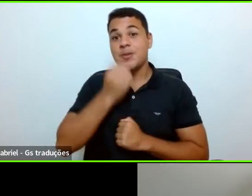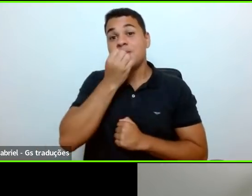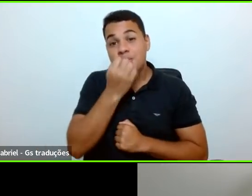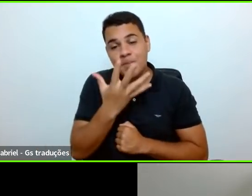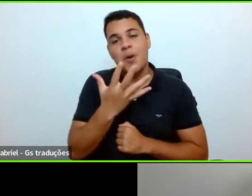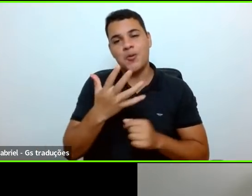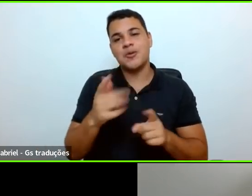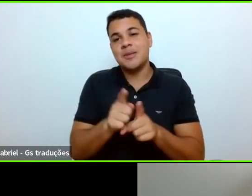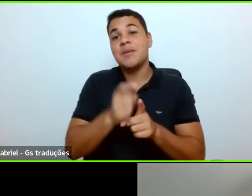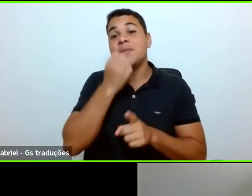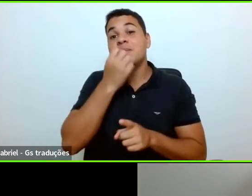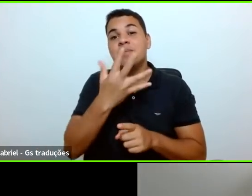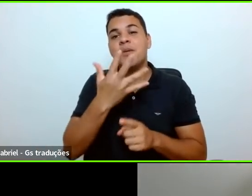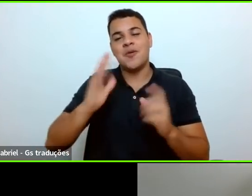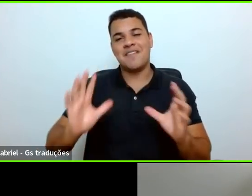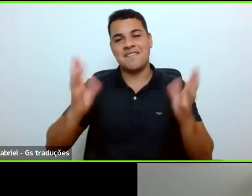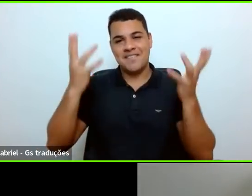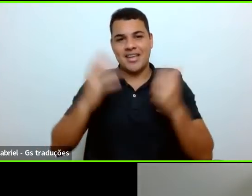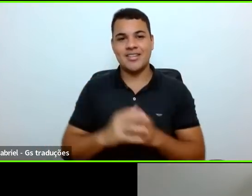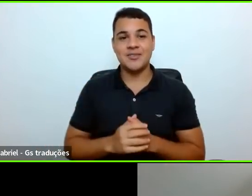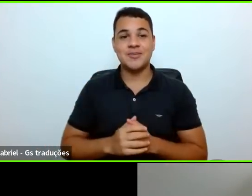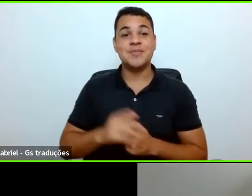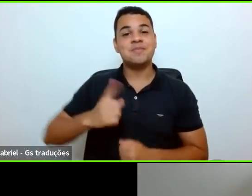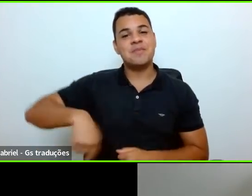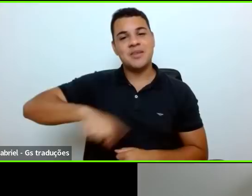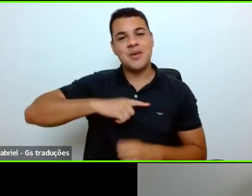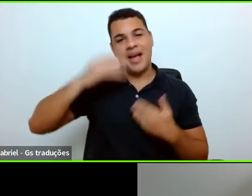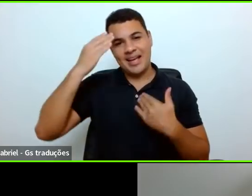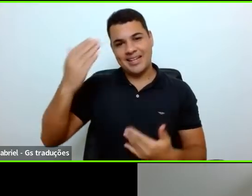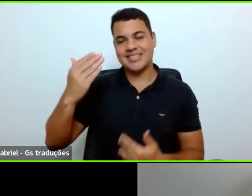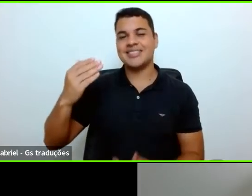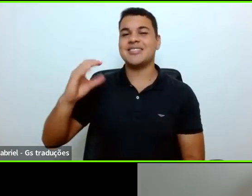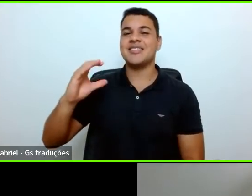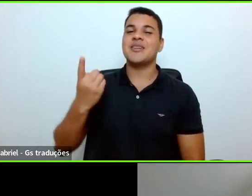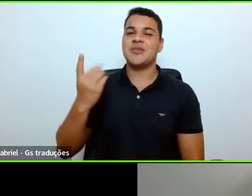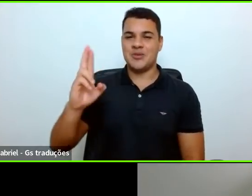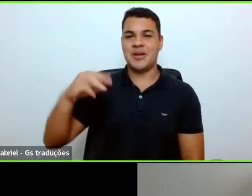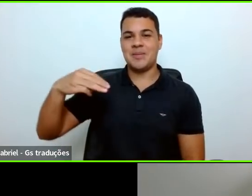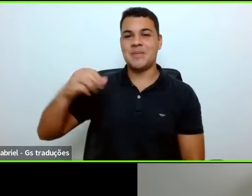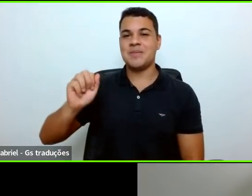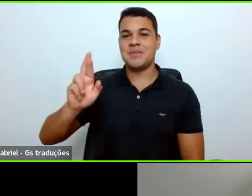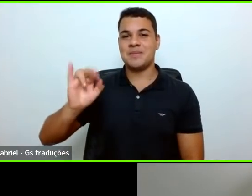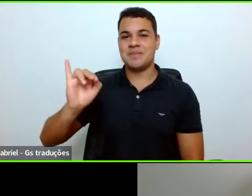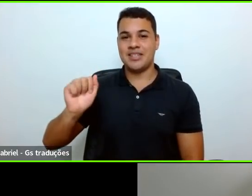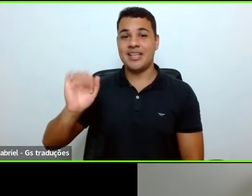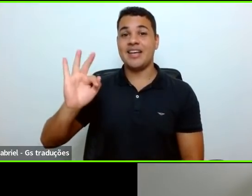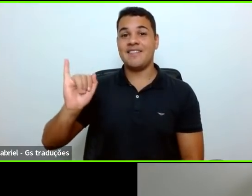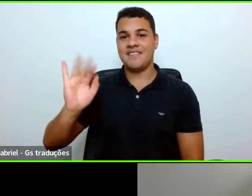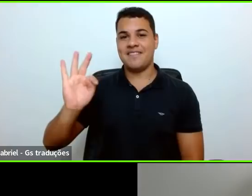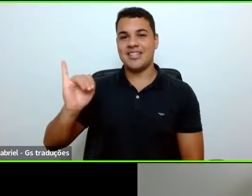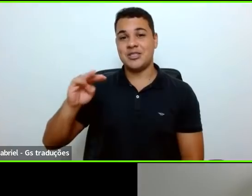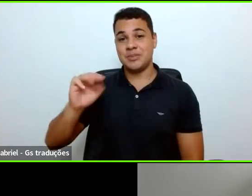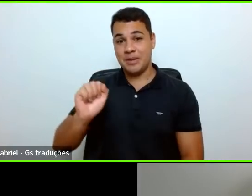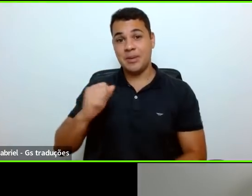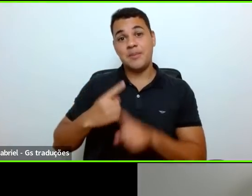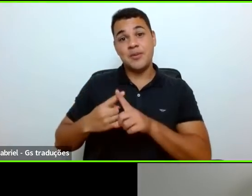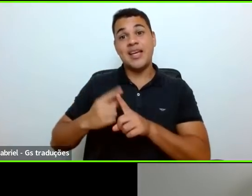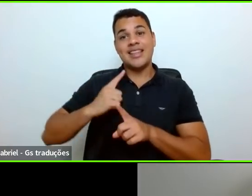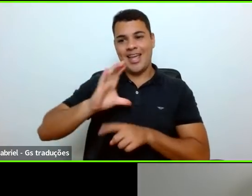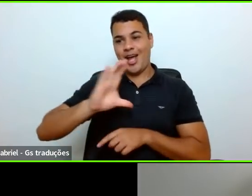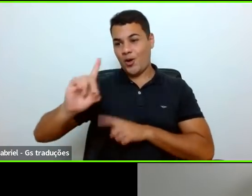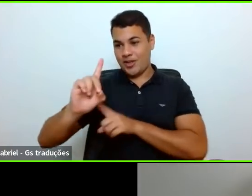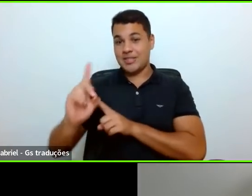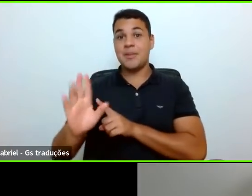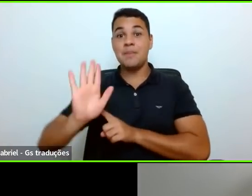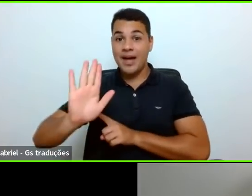Muito obrigada. Nós que agradecemos à doutora Maria de Fátima e toda a equipe dela, né? Porque por trás dessa coordenação do